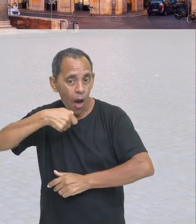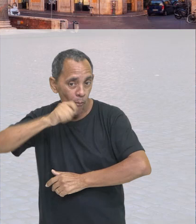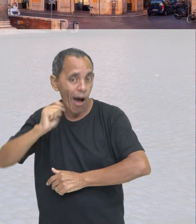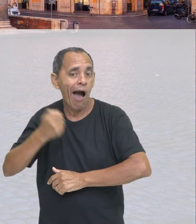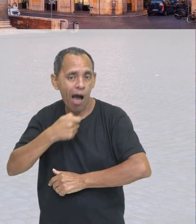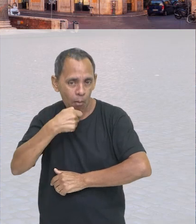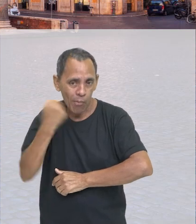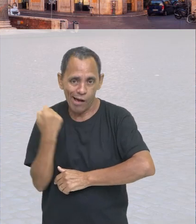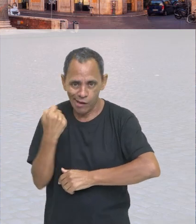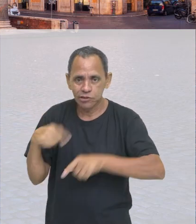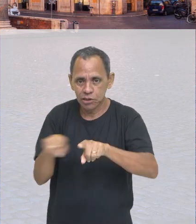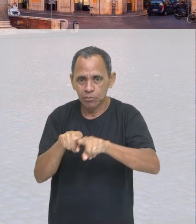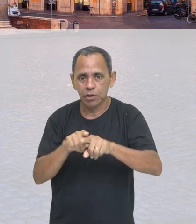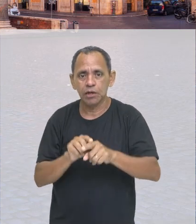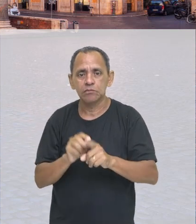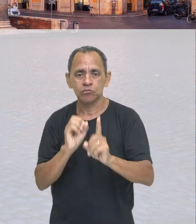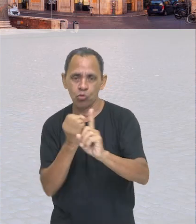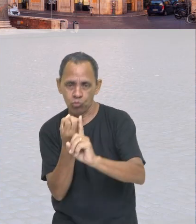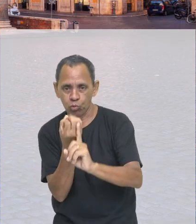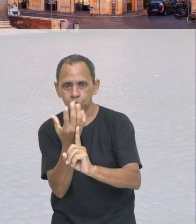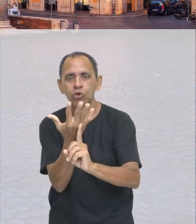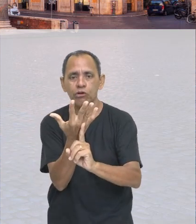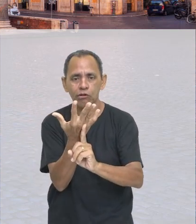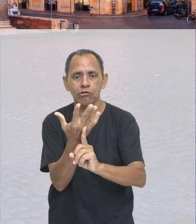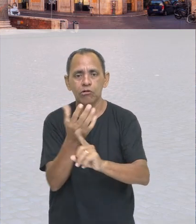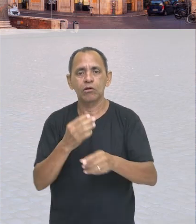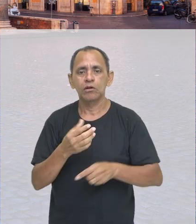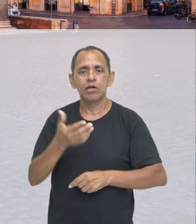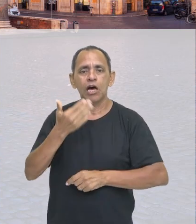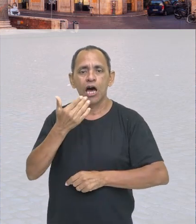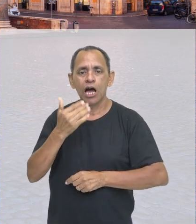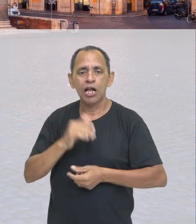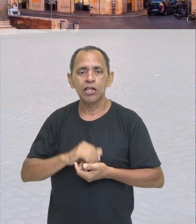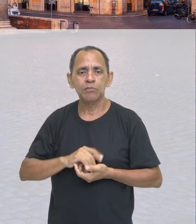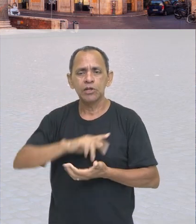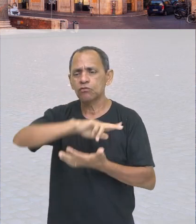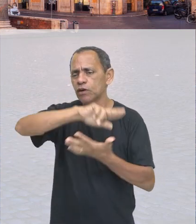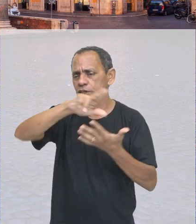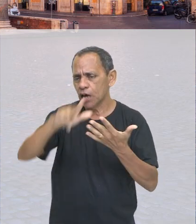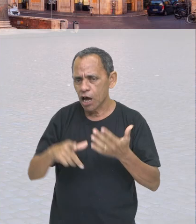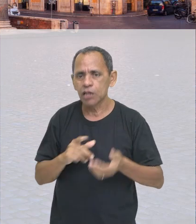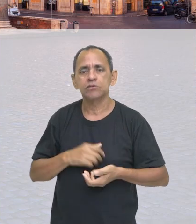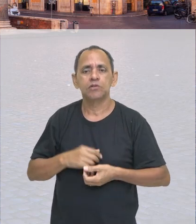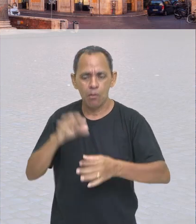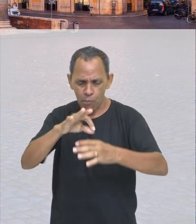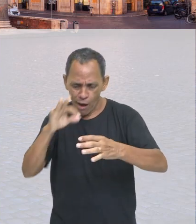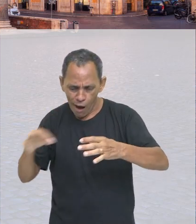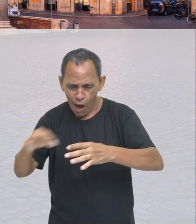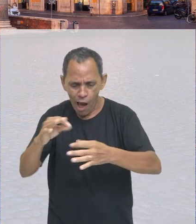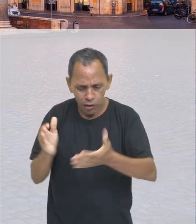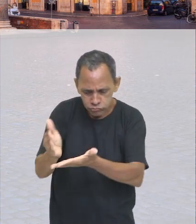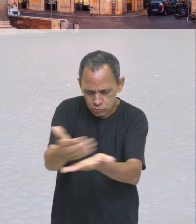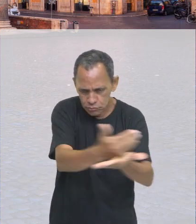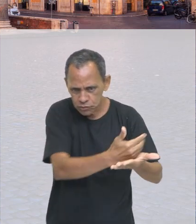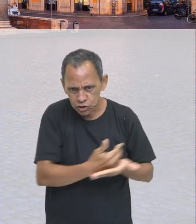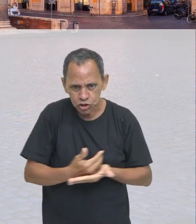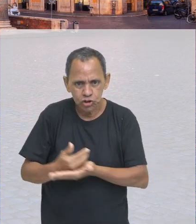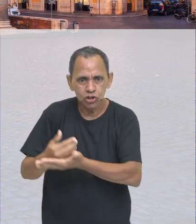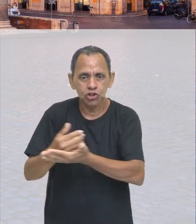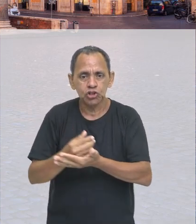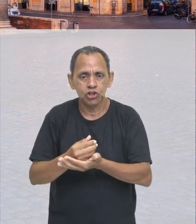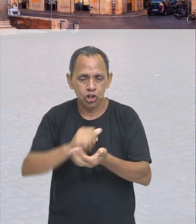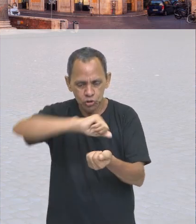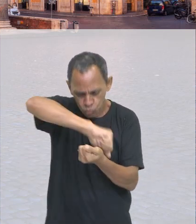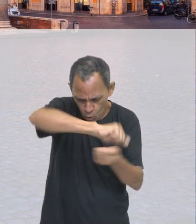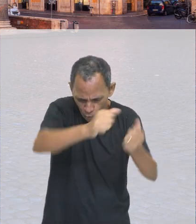o trigo é um alimento que é muito versátil, não é? Você planta, pega as sementes, transforma em farinha e você pode fazer